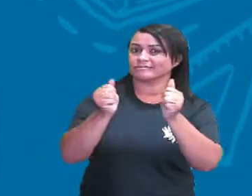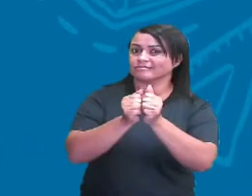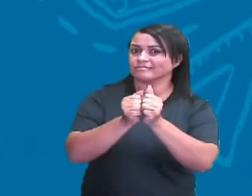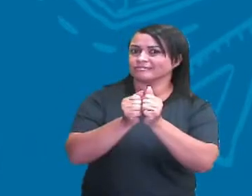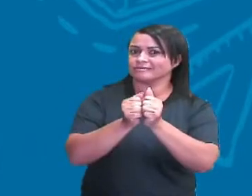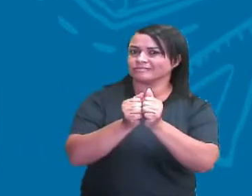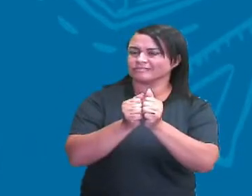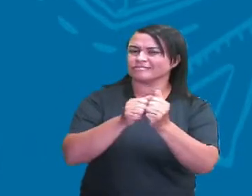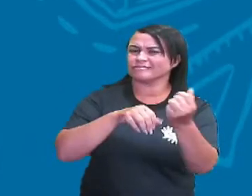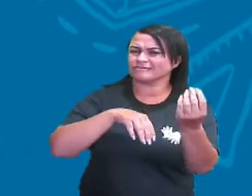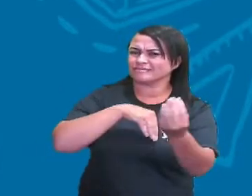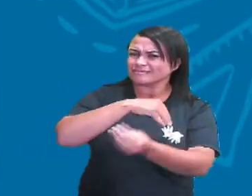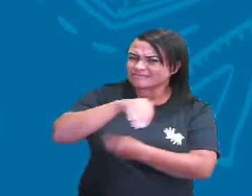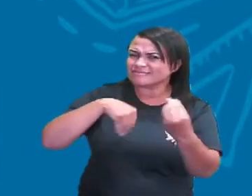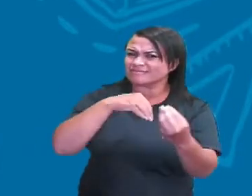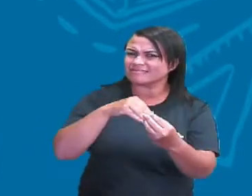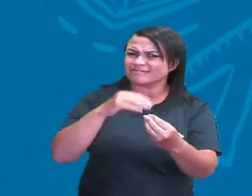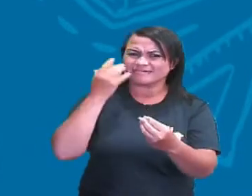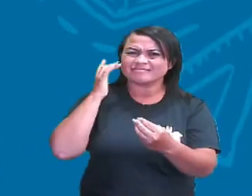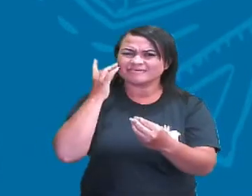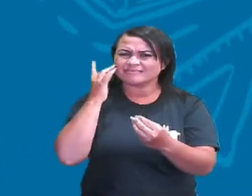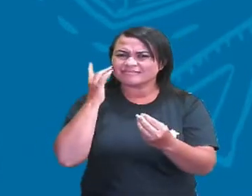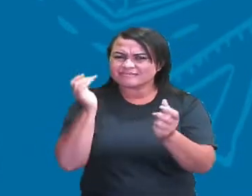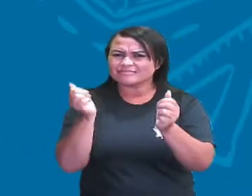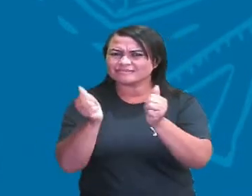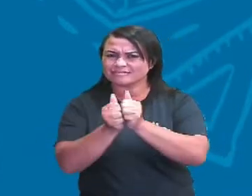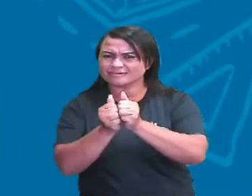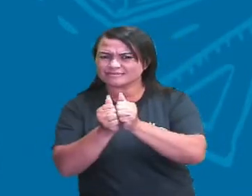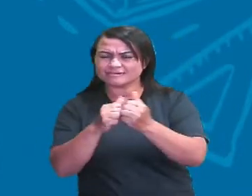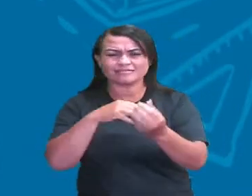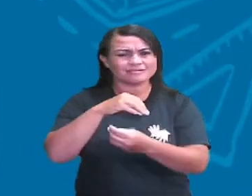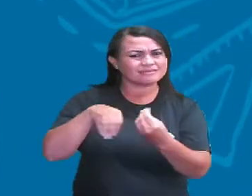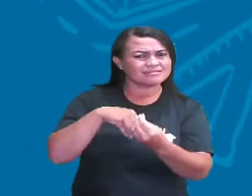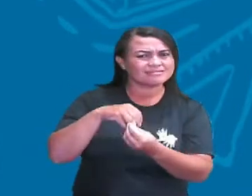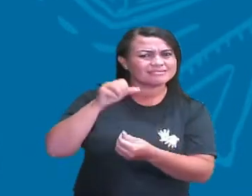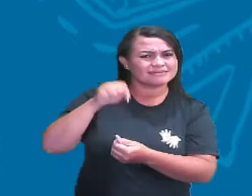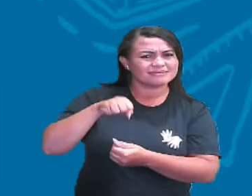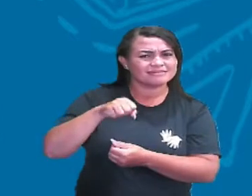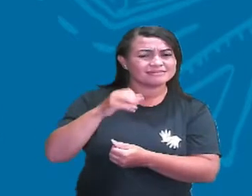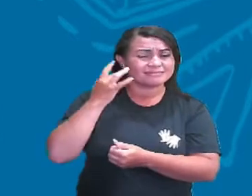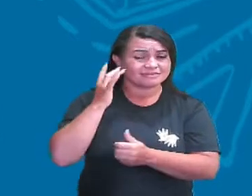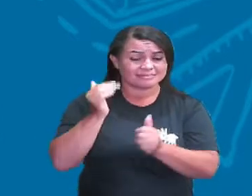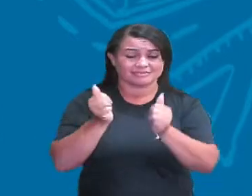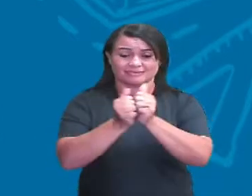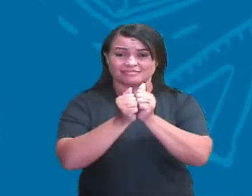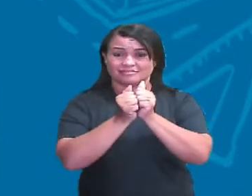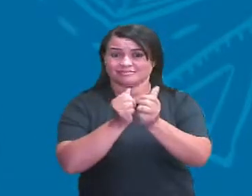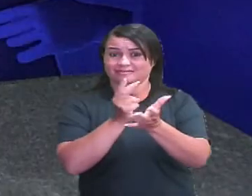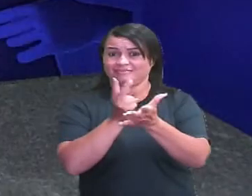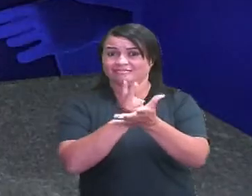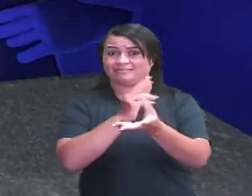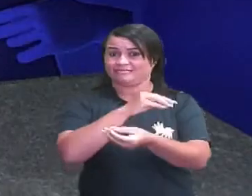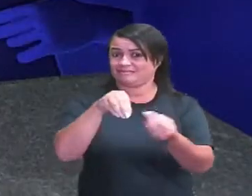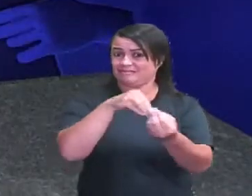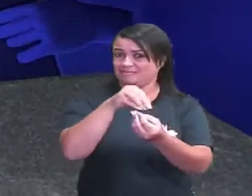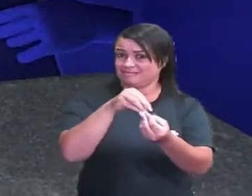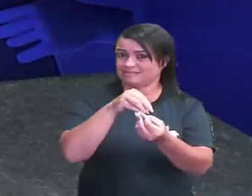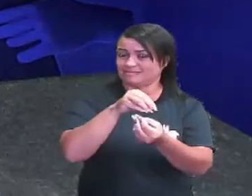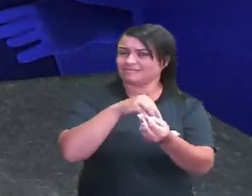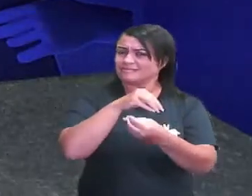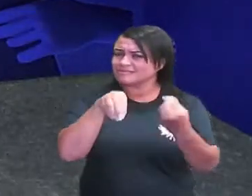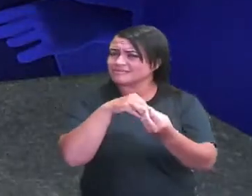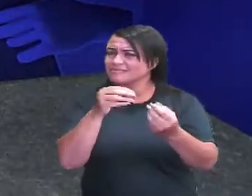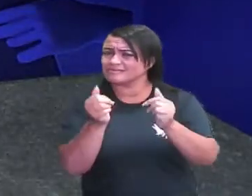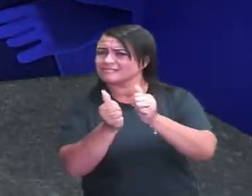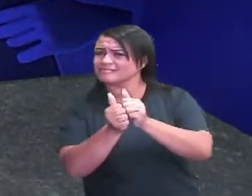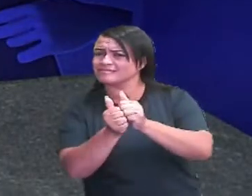misturados. Será que tudo que está junto está misturado? Será que sempre estamos juntos, sempre estamos misturados? Tudo que está misturado está